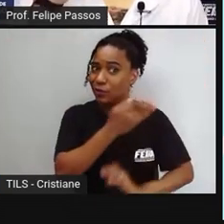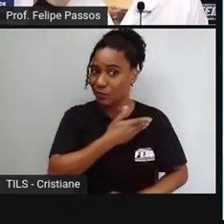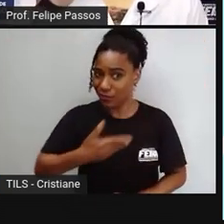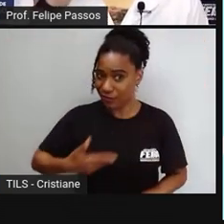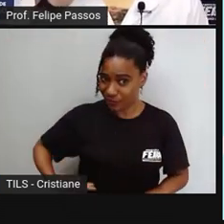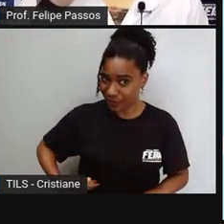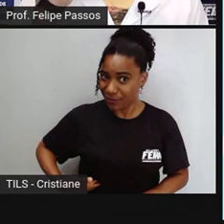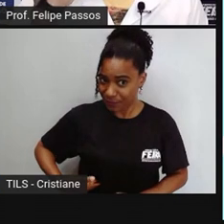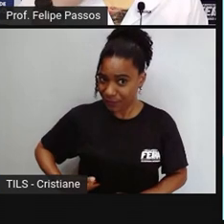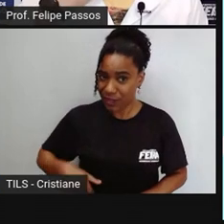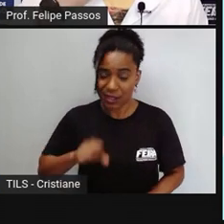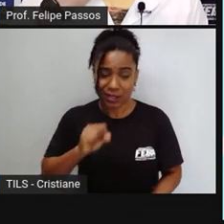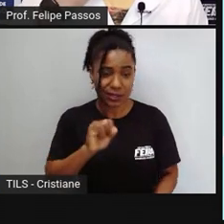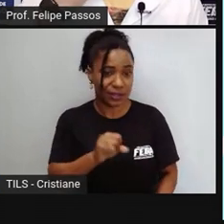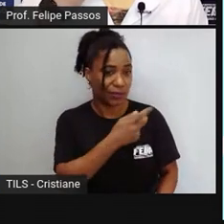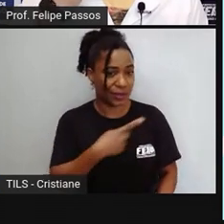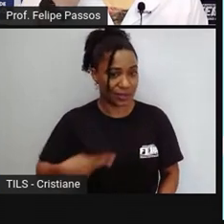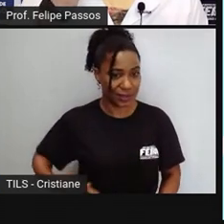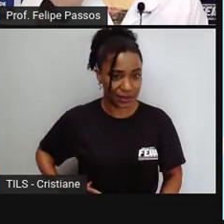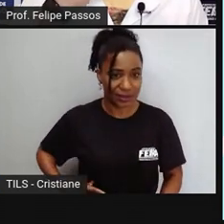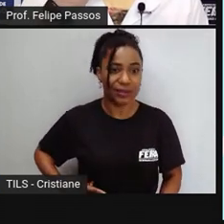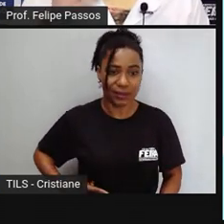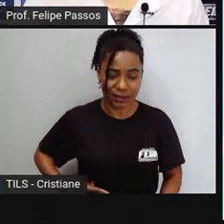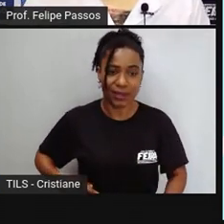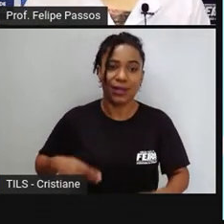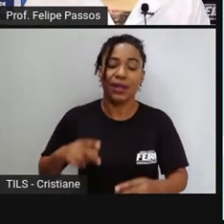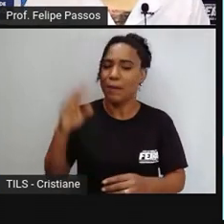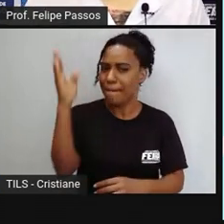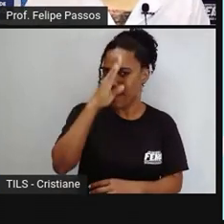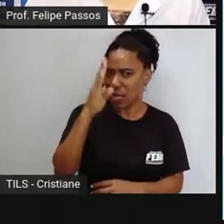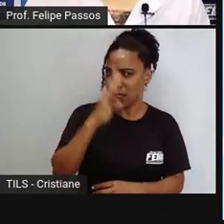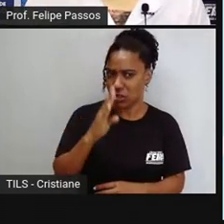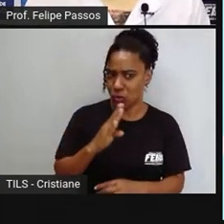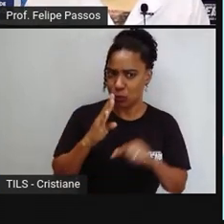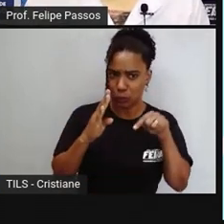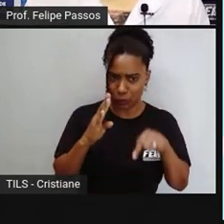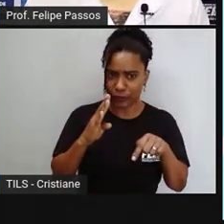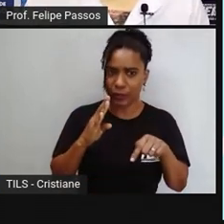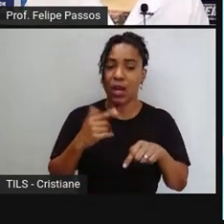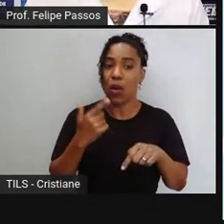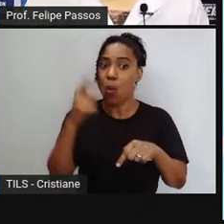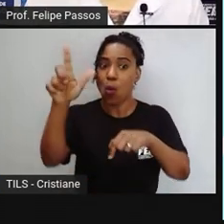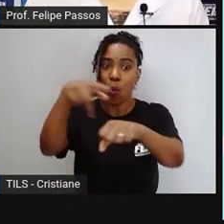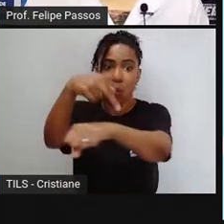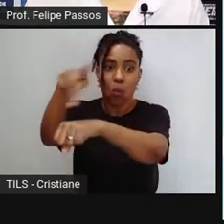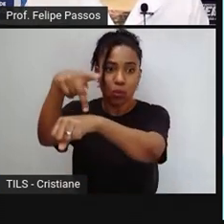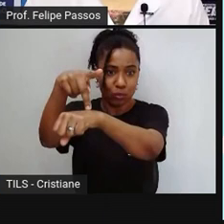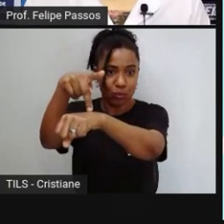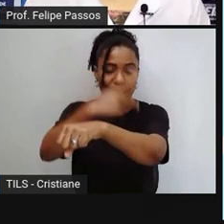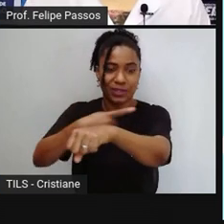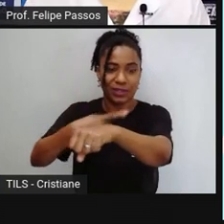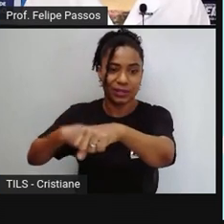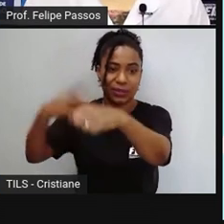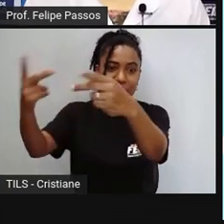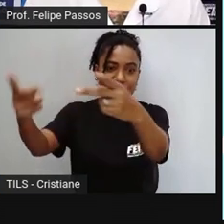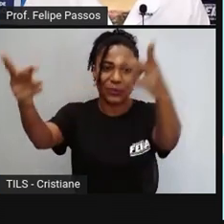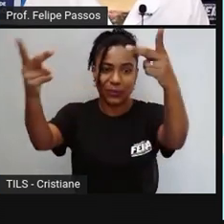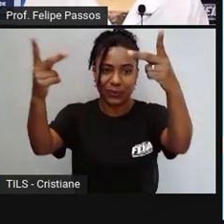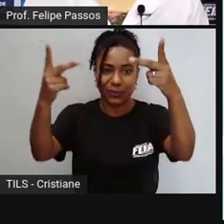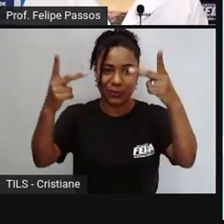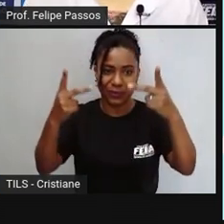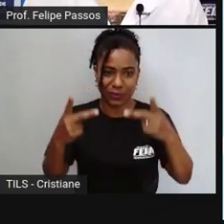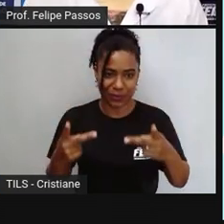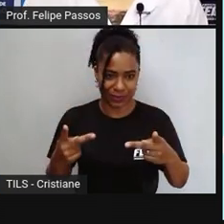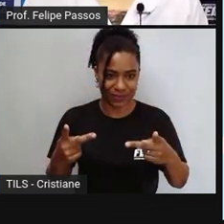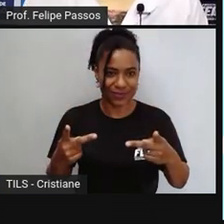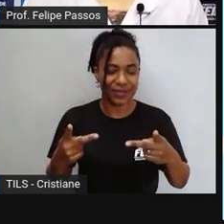vem visitar o Brasil, ele é acompanhado da